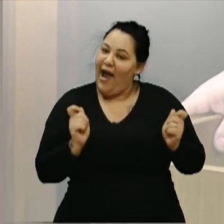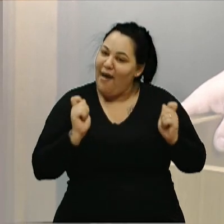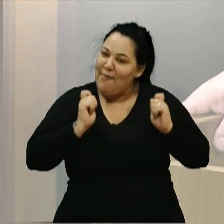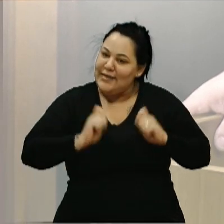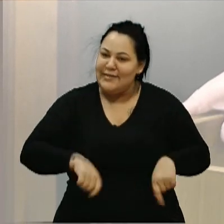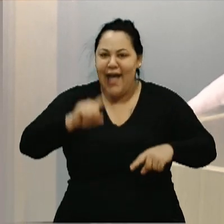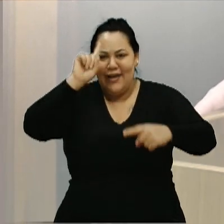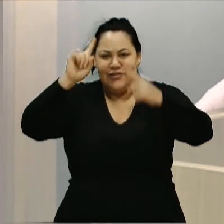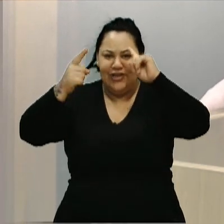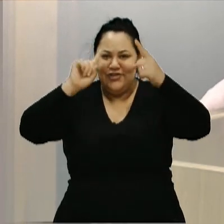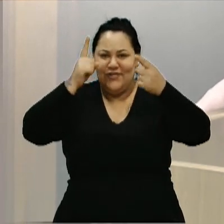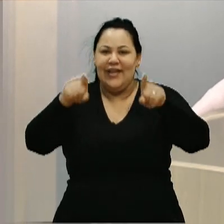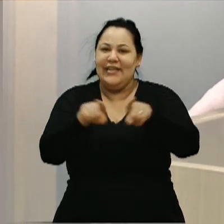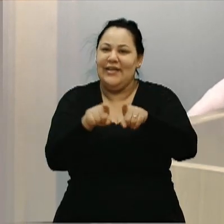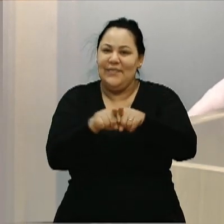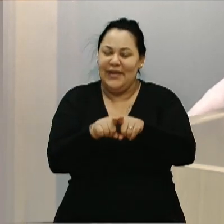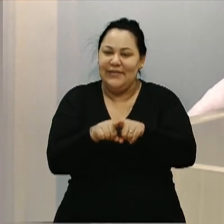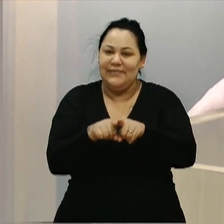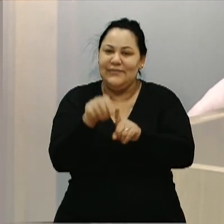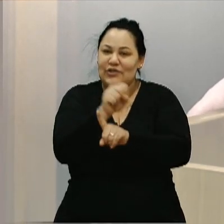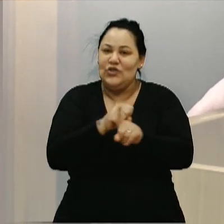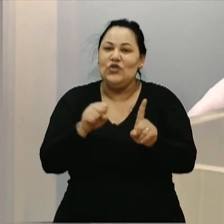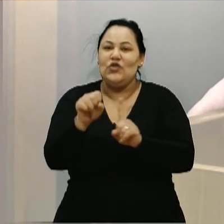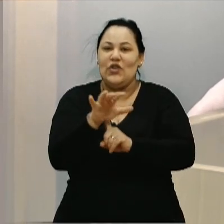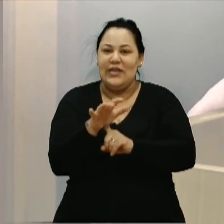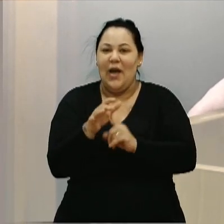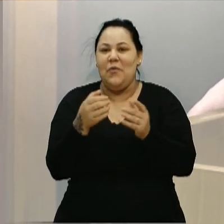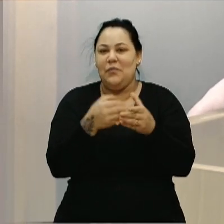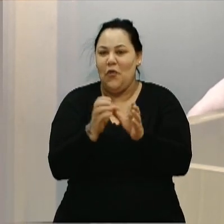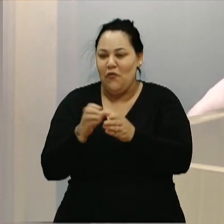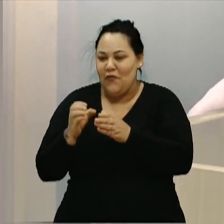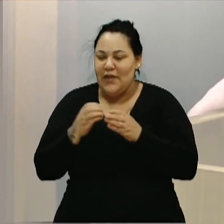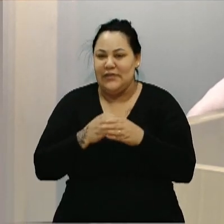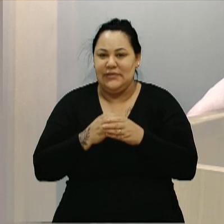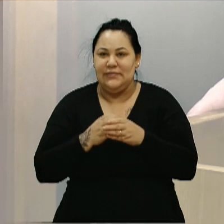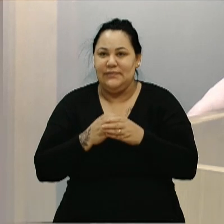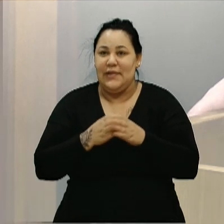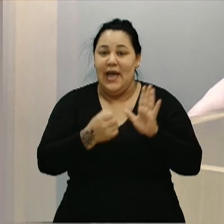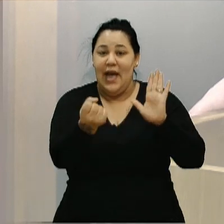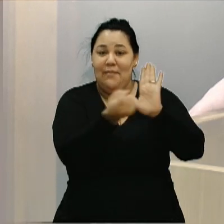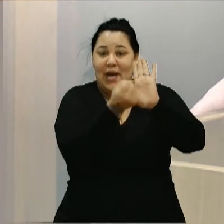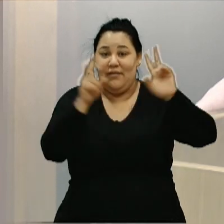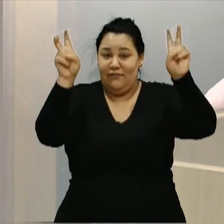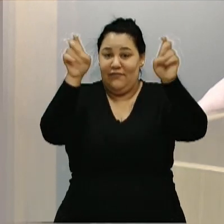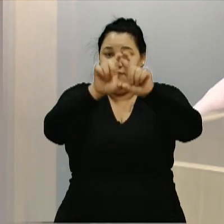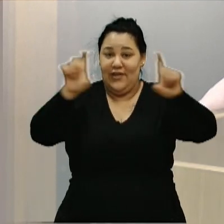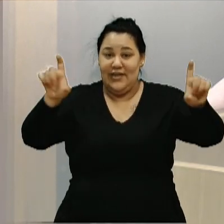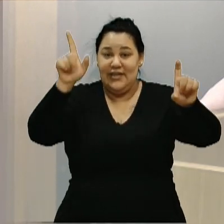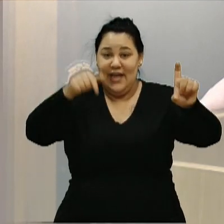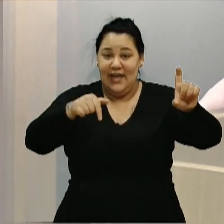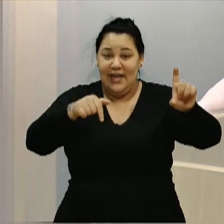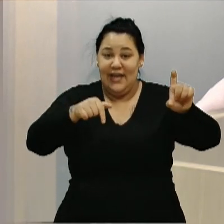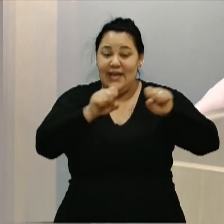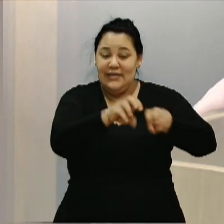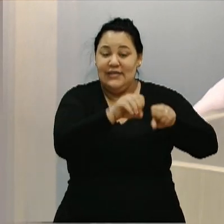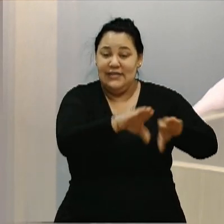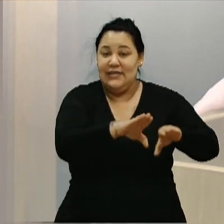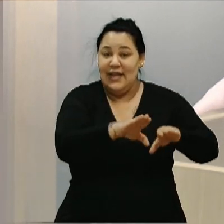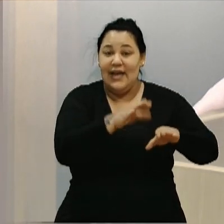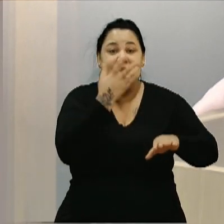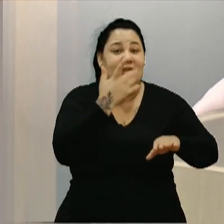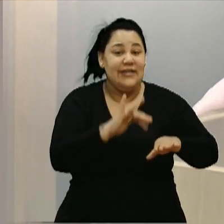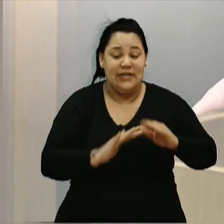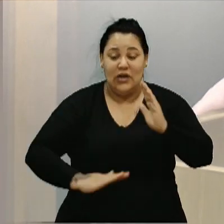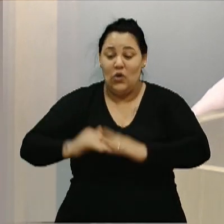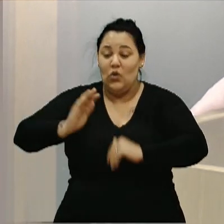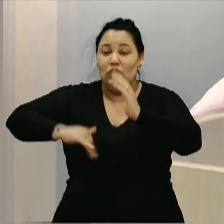criatividade e sociabilidade. O slogan norteadora da entidade é, abre aspas, educar crianças e construir sonhos.